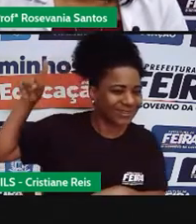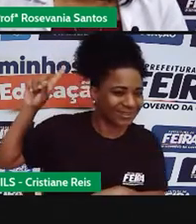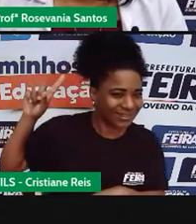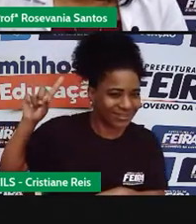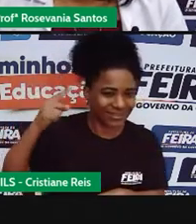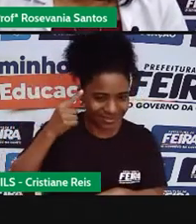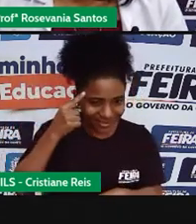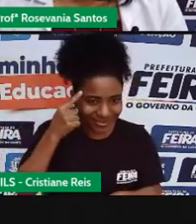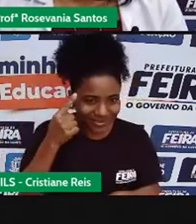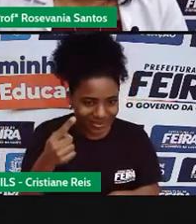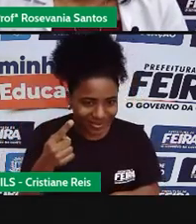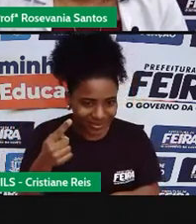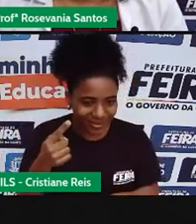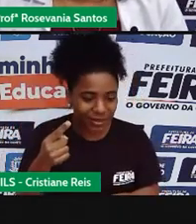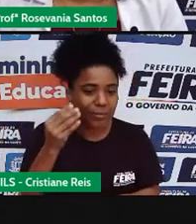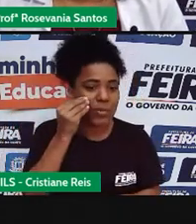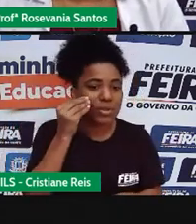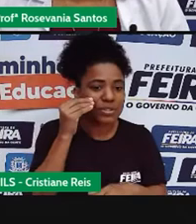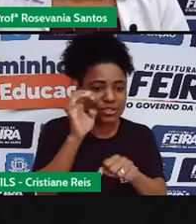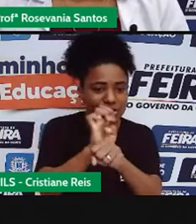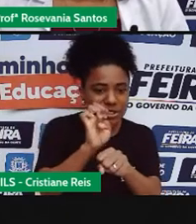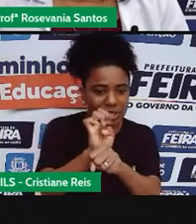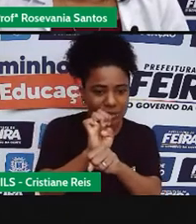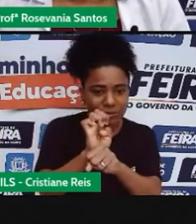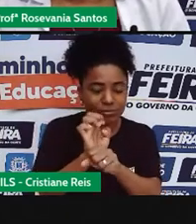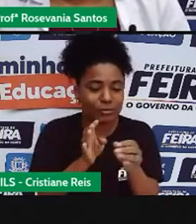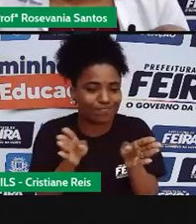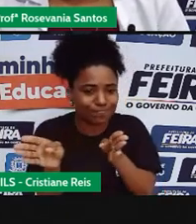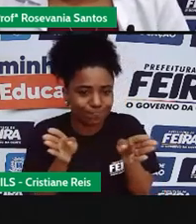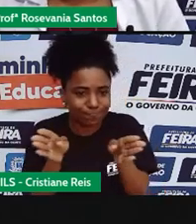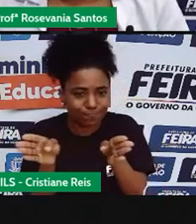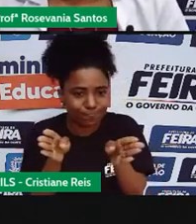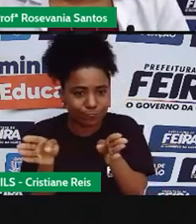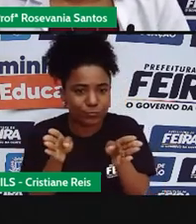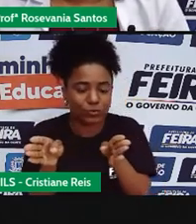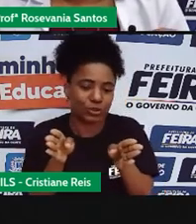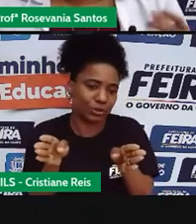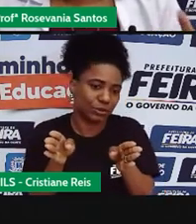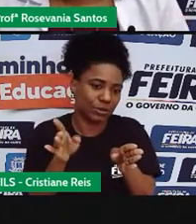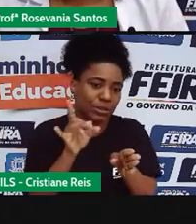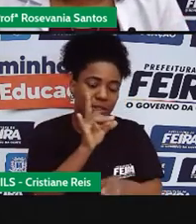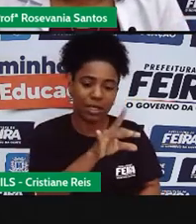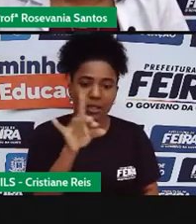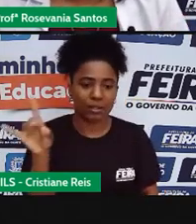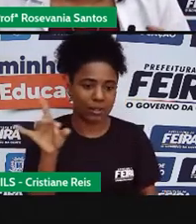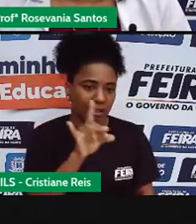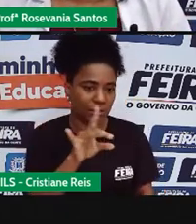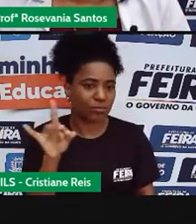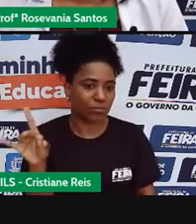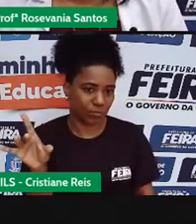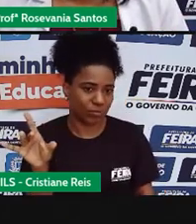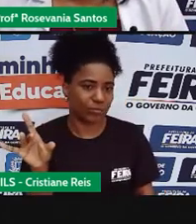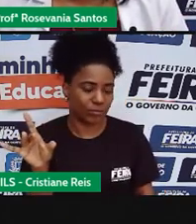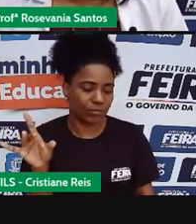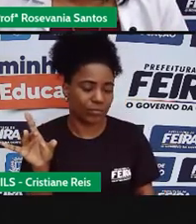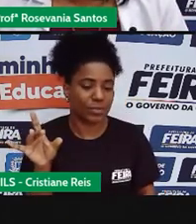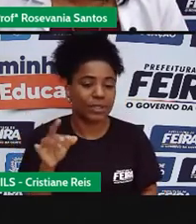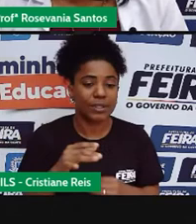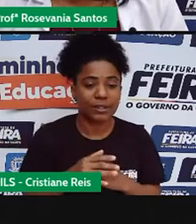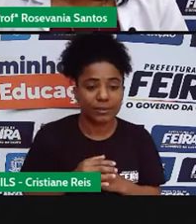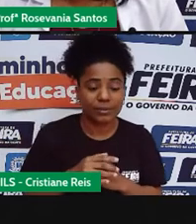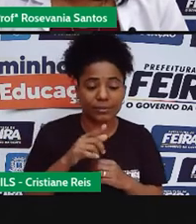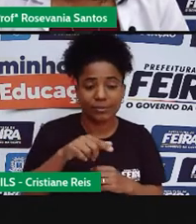ela segue o limite dos estados. Então, eu não tenho nessa região, né, nessa regionalização, nenhuma